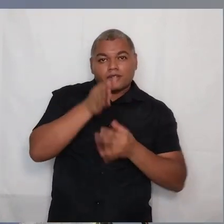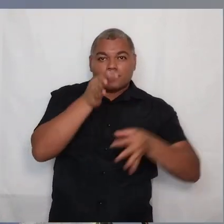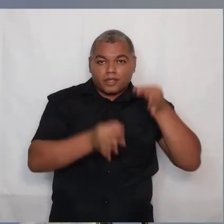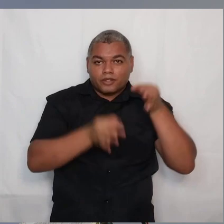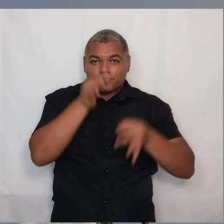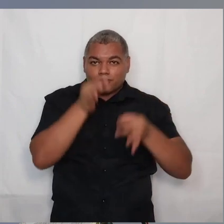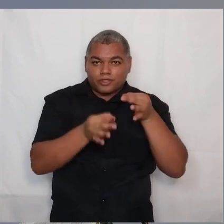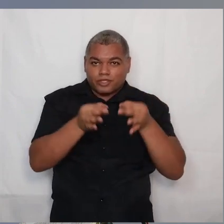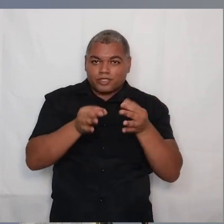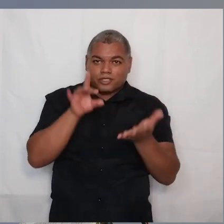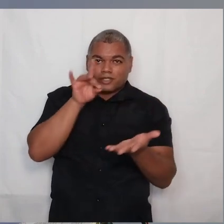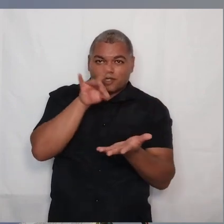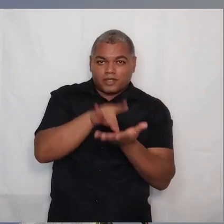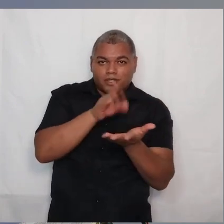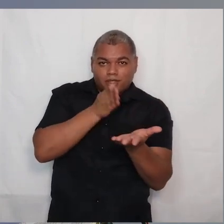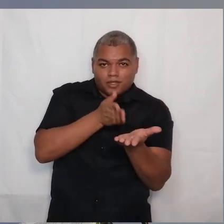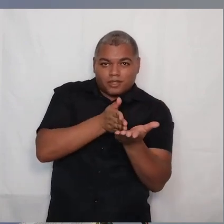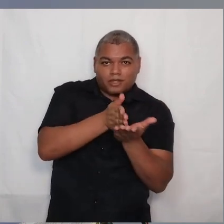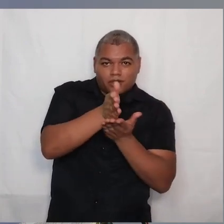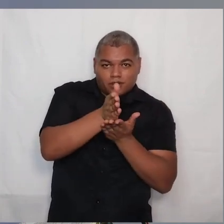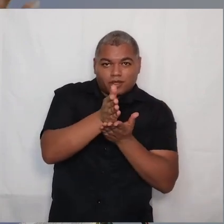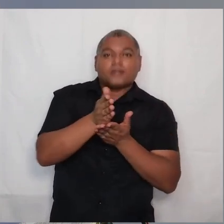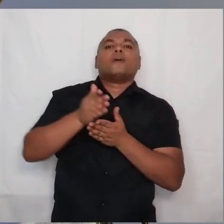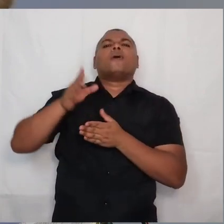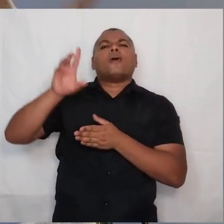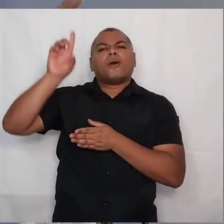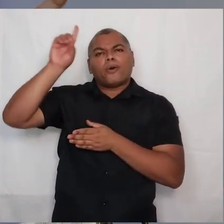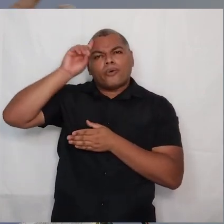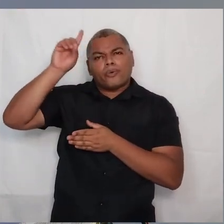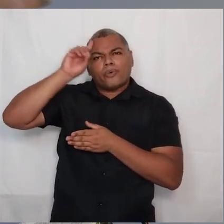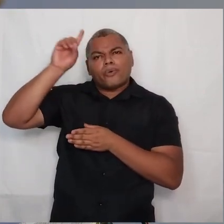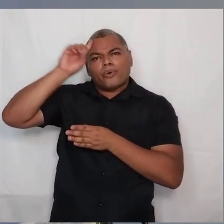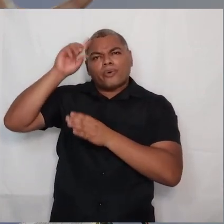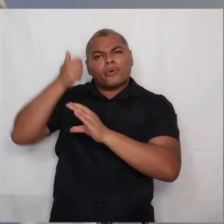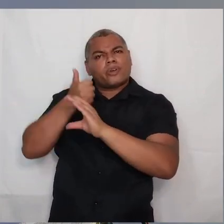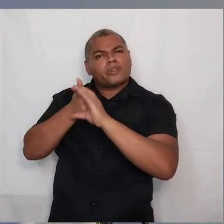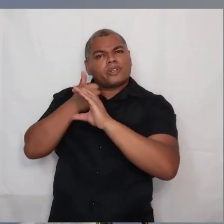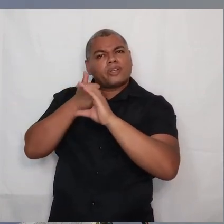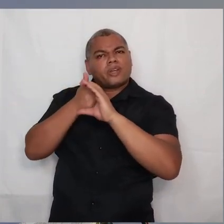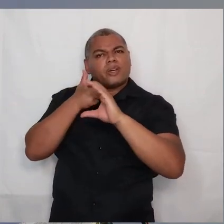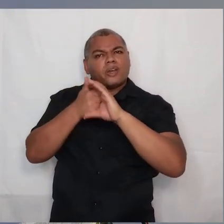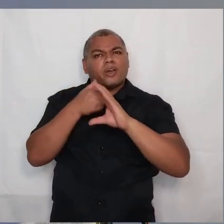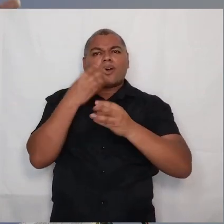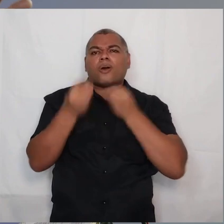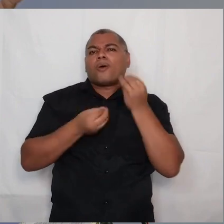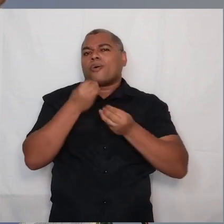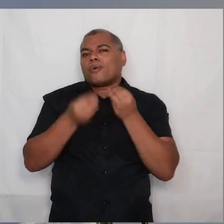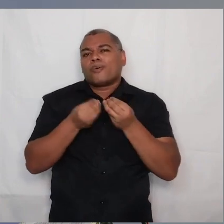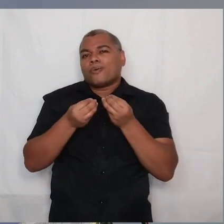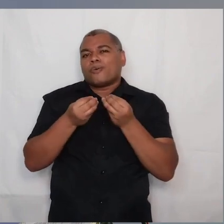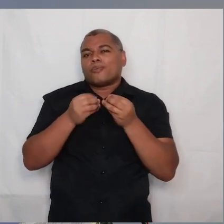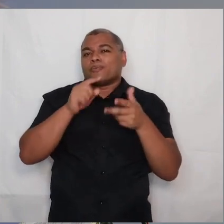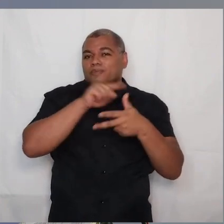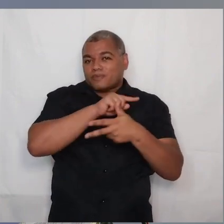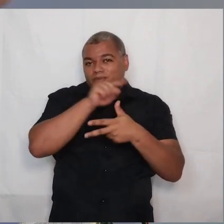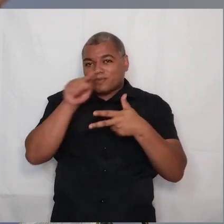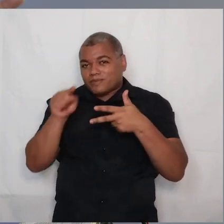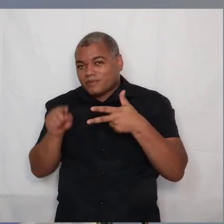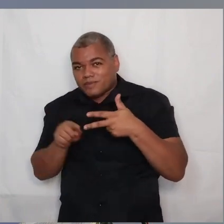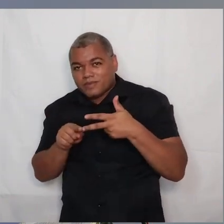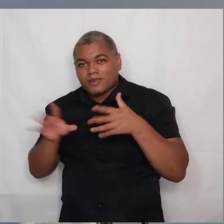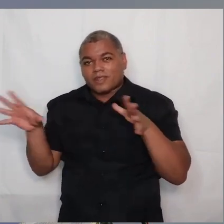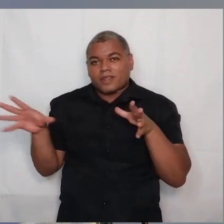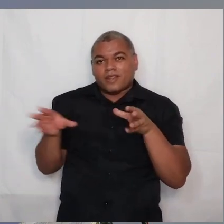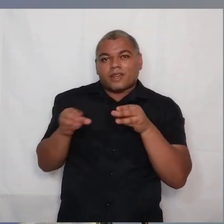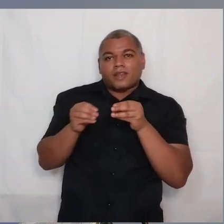procedente da verdade. Qual é o passo a passo? O dia a dia do cristão, então, ele pode ser resumido